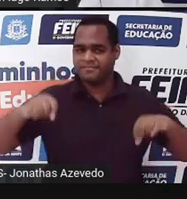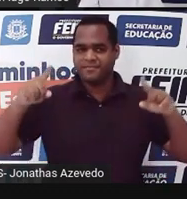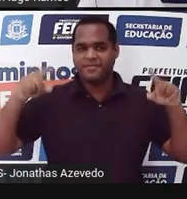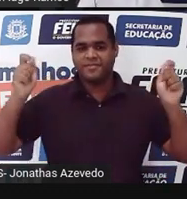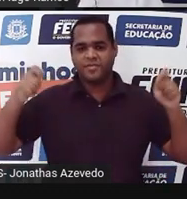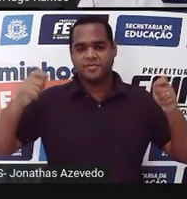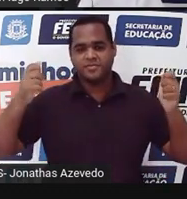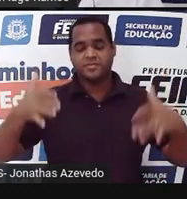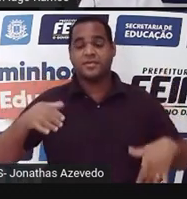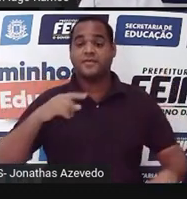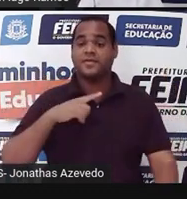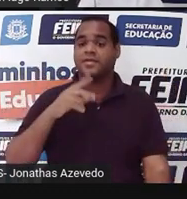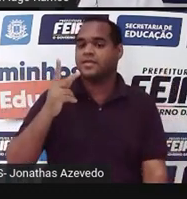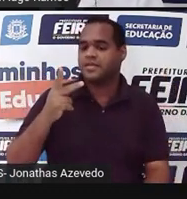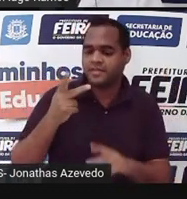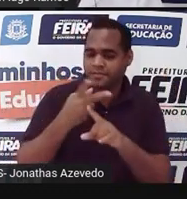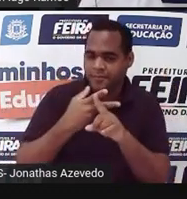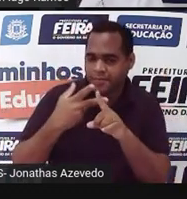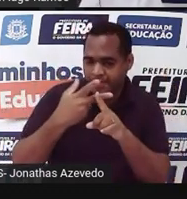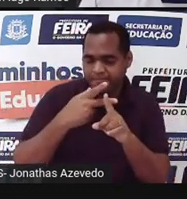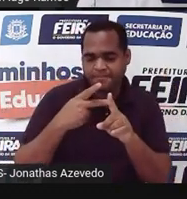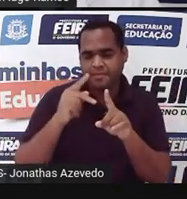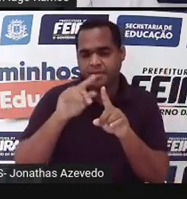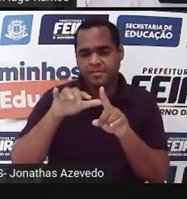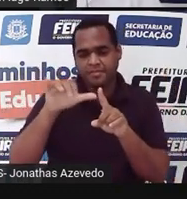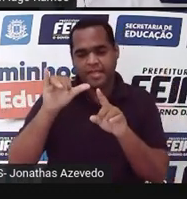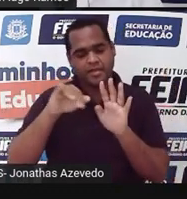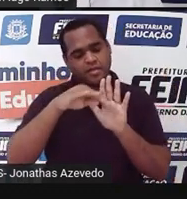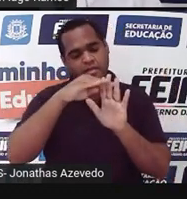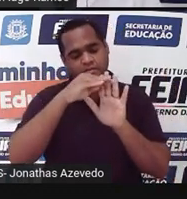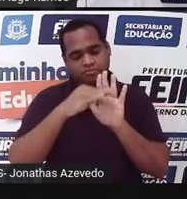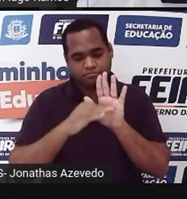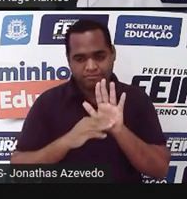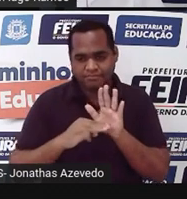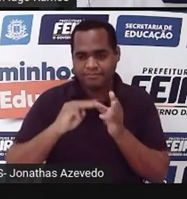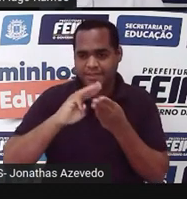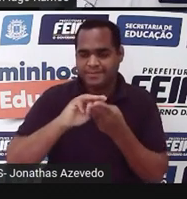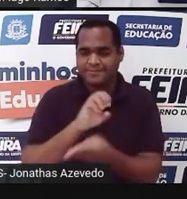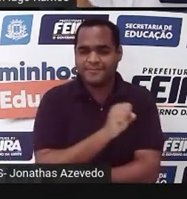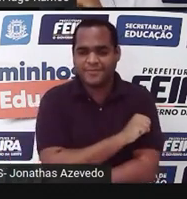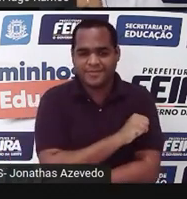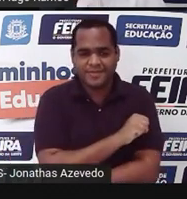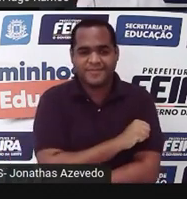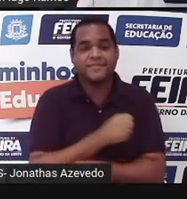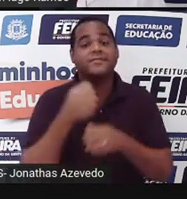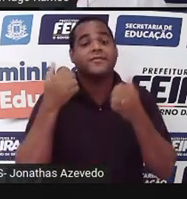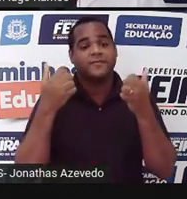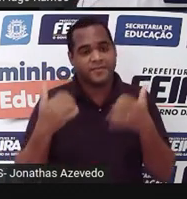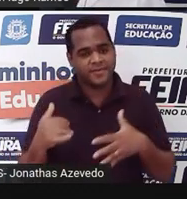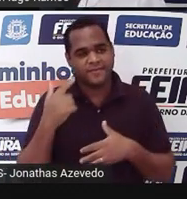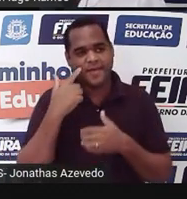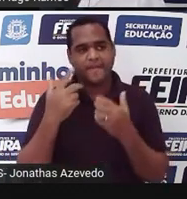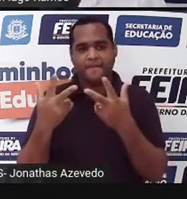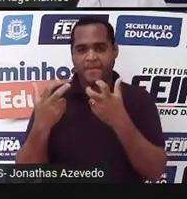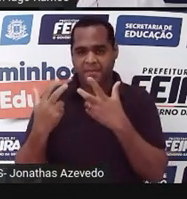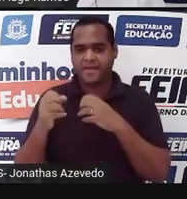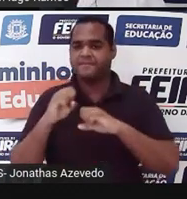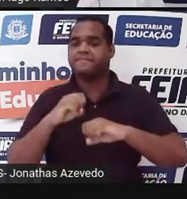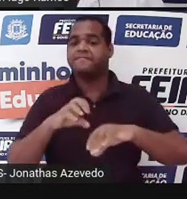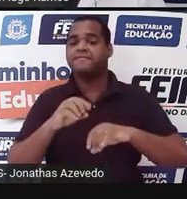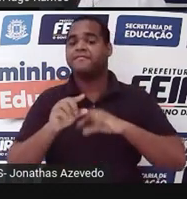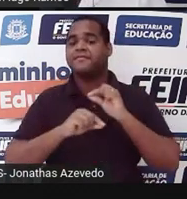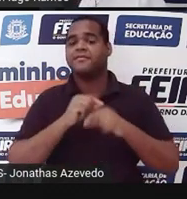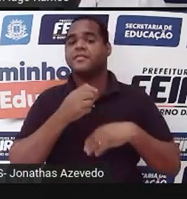Vai procurar a playlist de matemática do oitavo ano. Vai buscar essa aula aqui, tá?